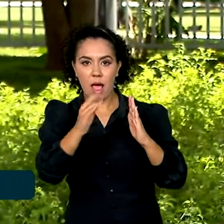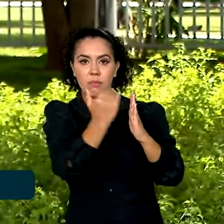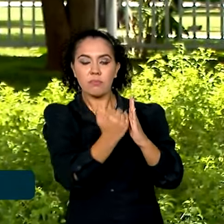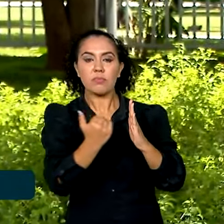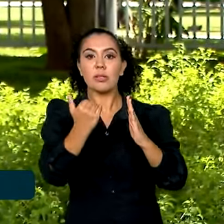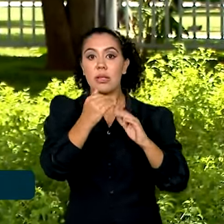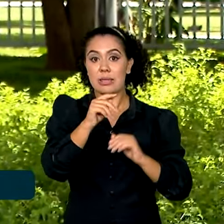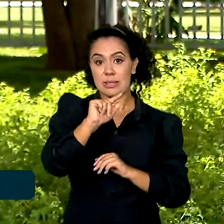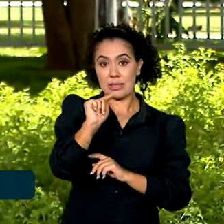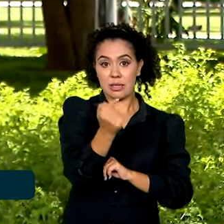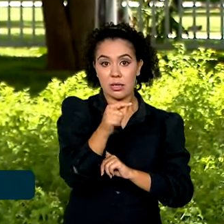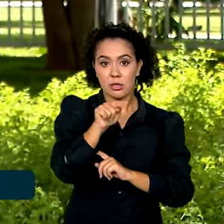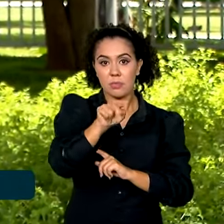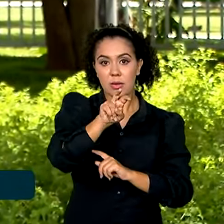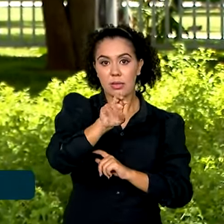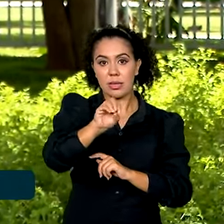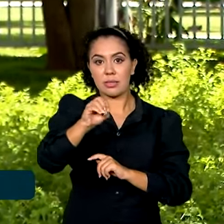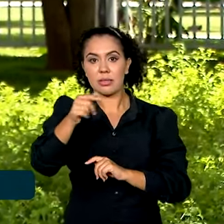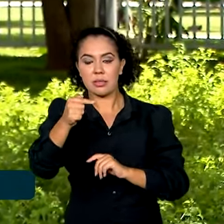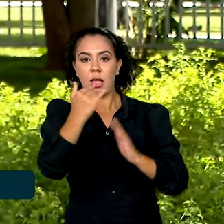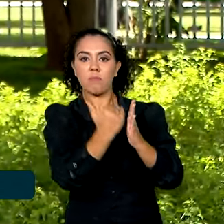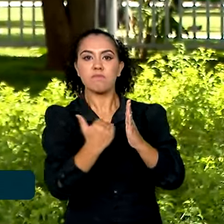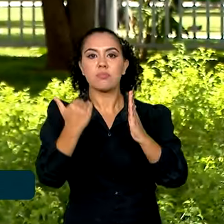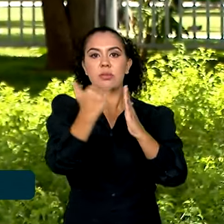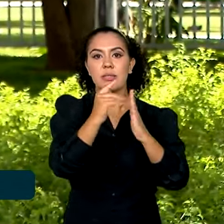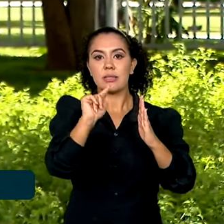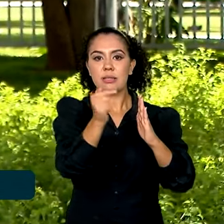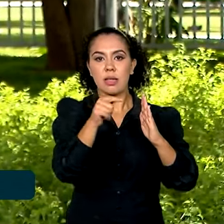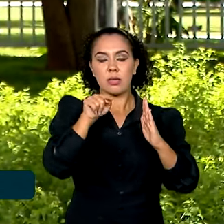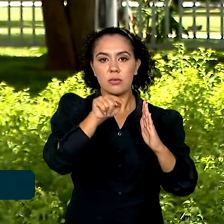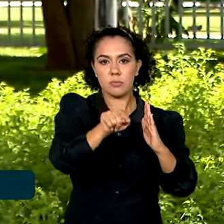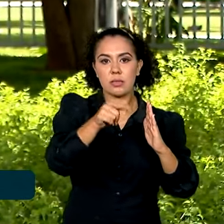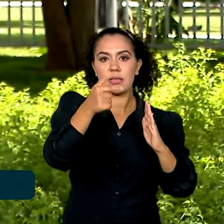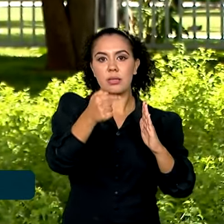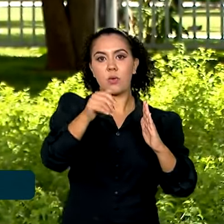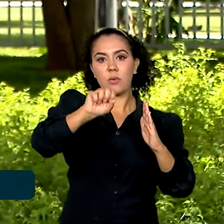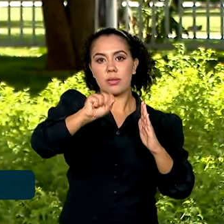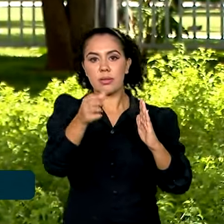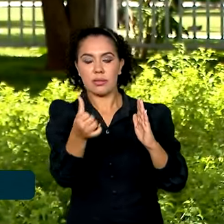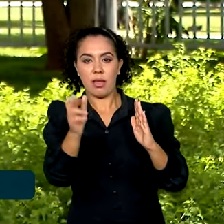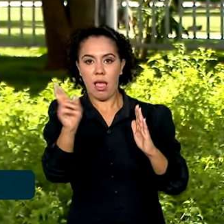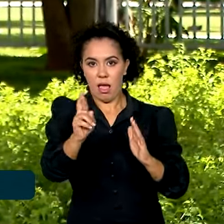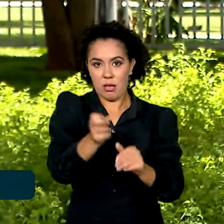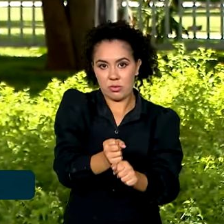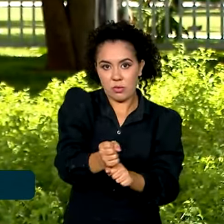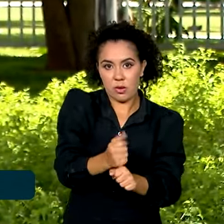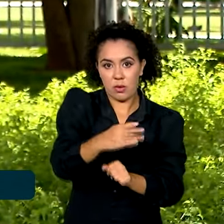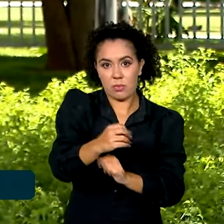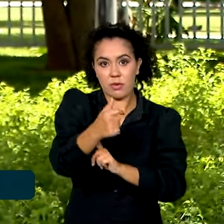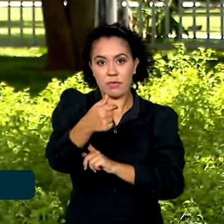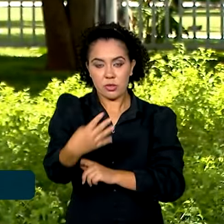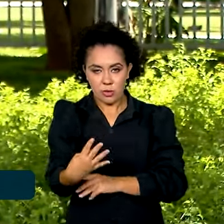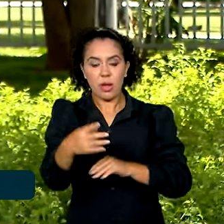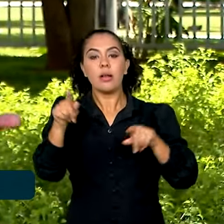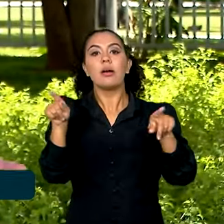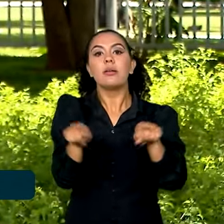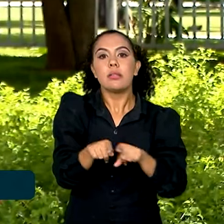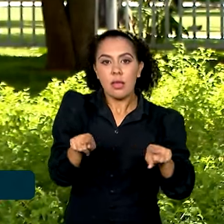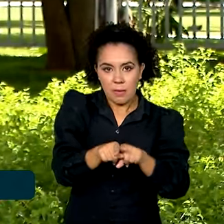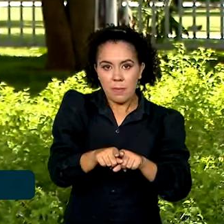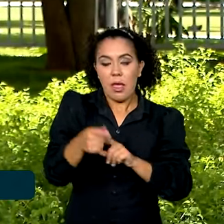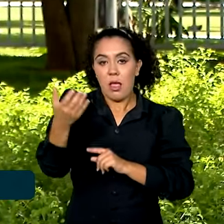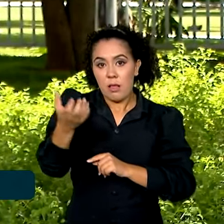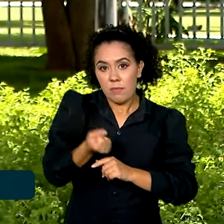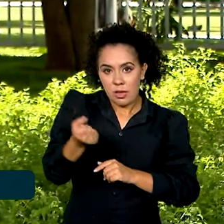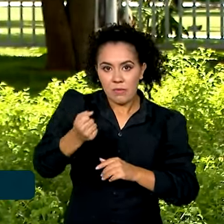.507,00 para R 7.786,00 em 2024. Já os benefícios atrelados